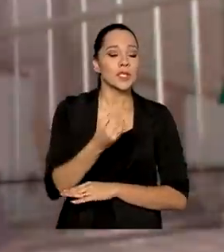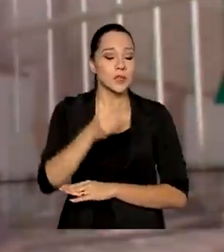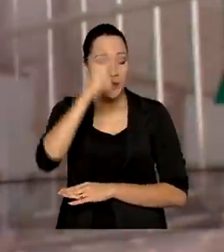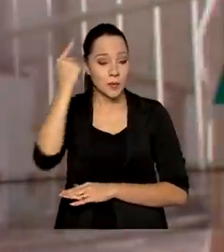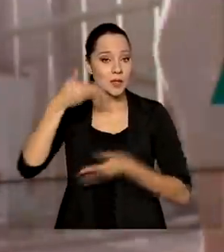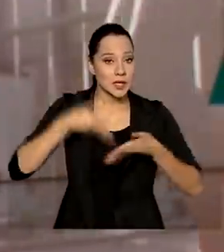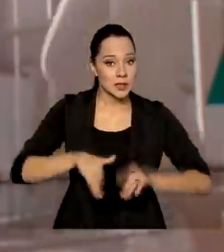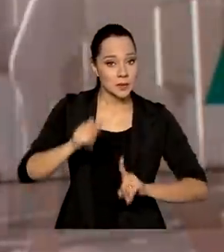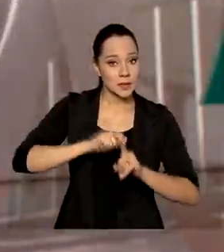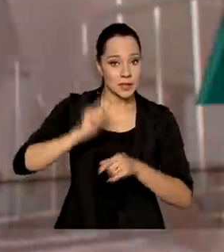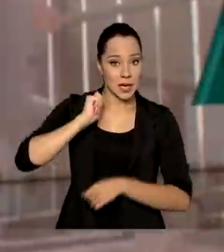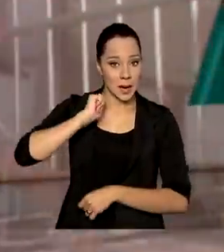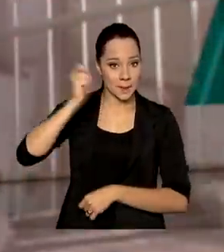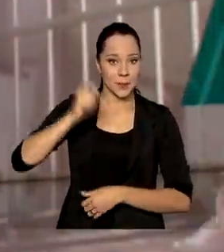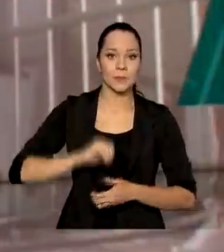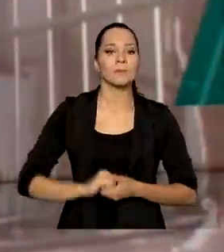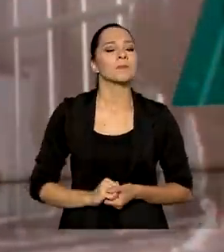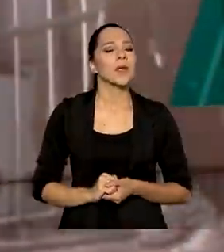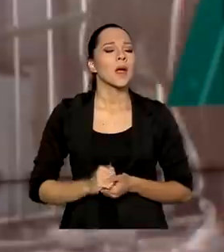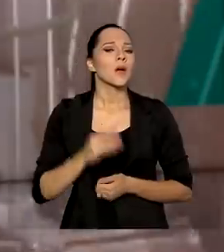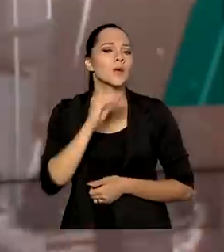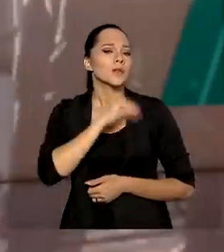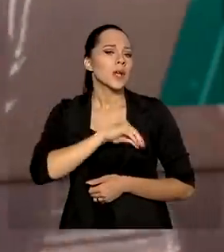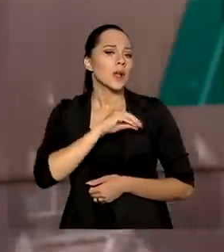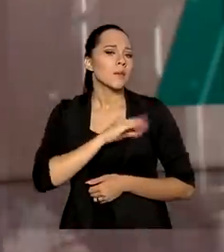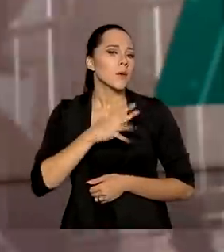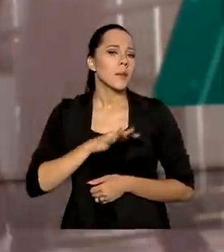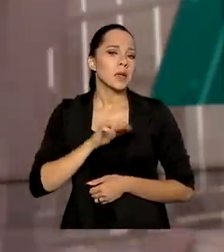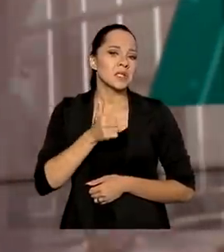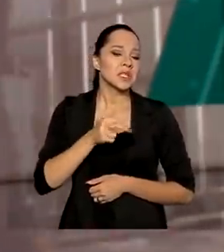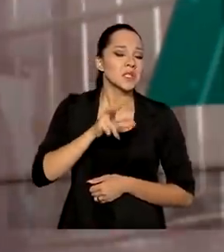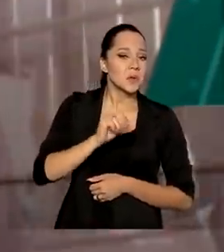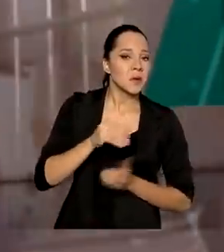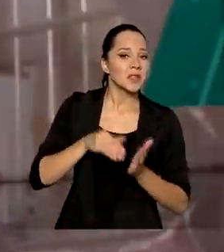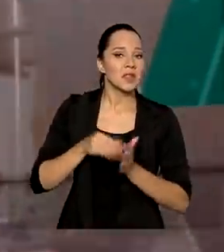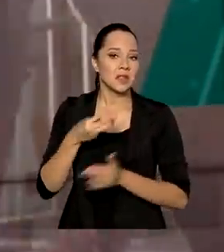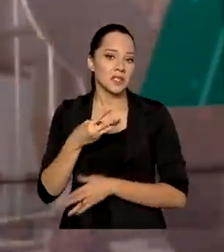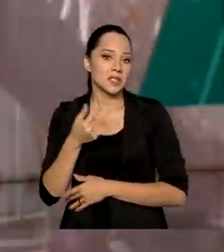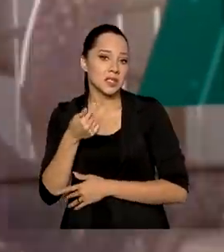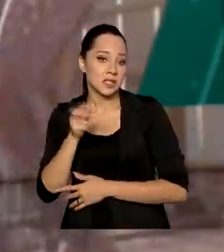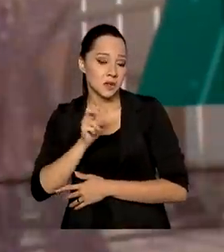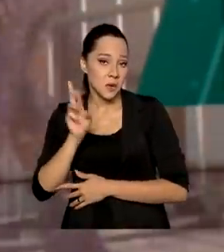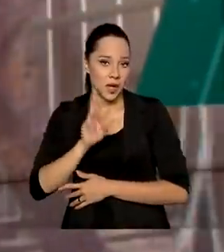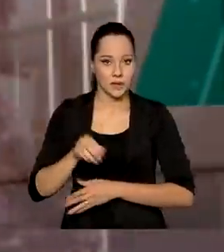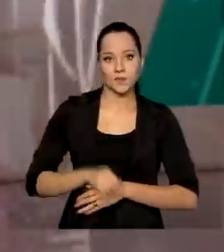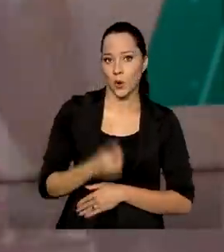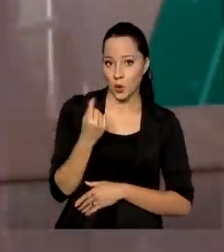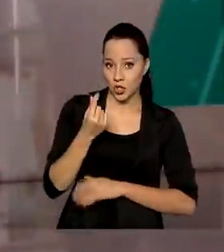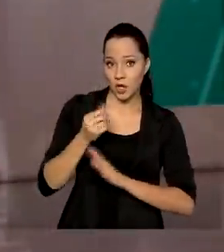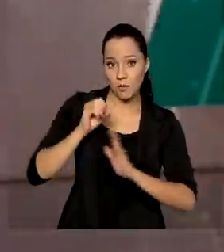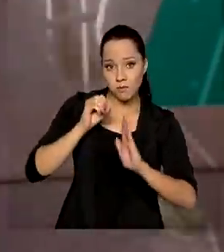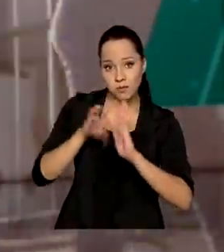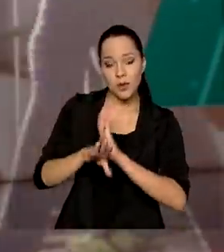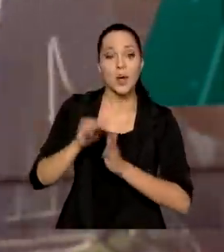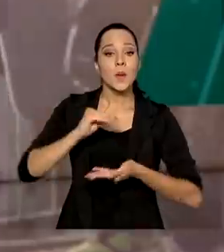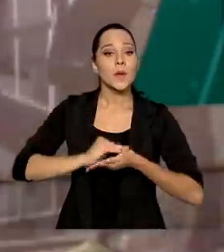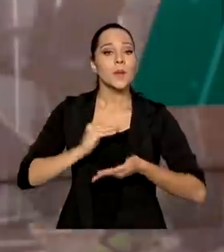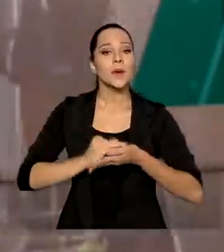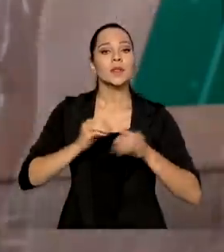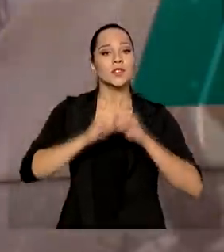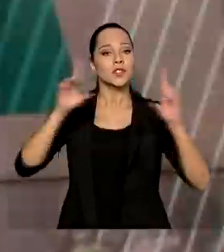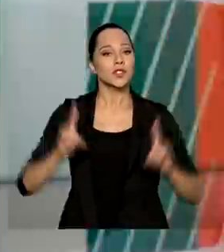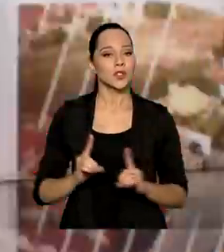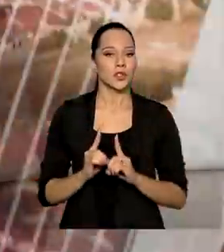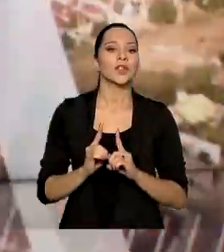abril. O valor do benefício varia entre 150 e 375 reais. O dinheiro será depositado nas poupanças